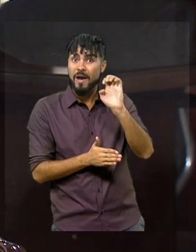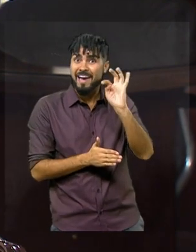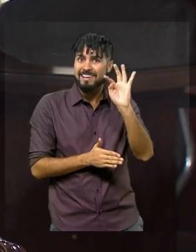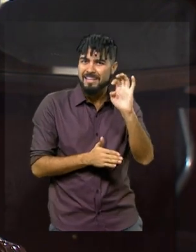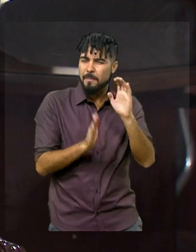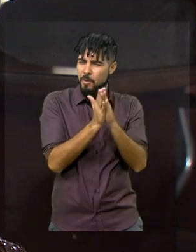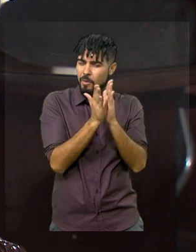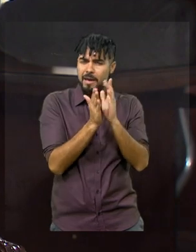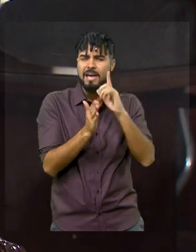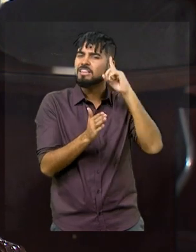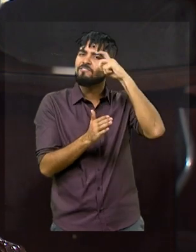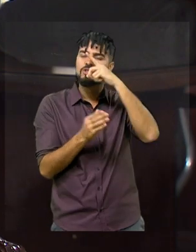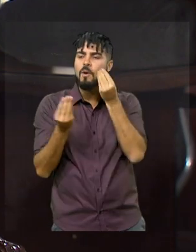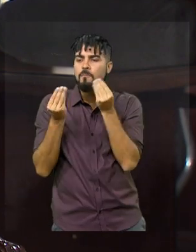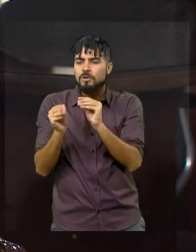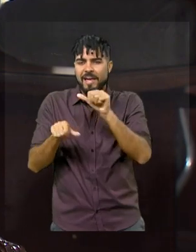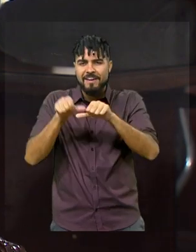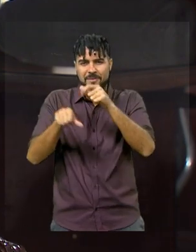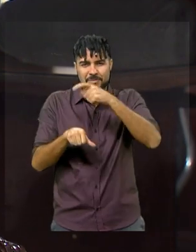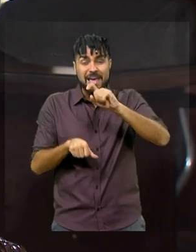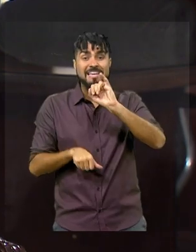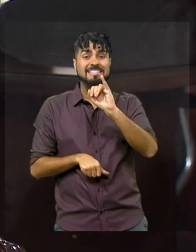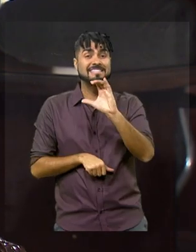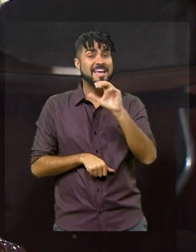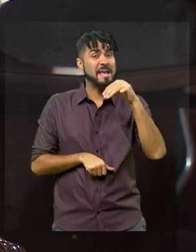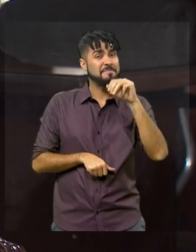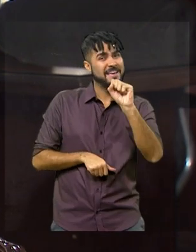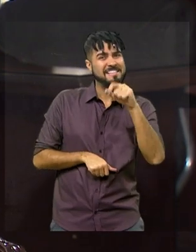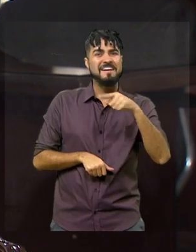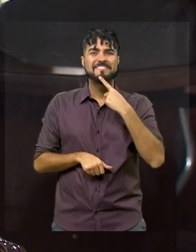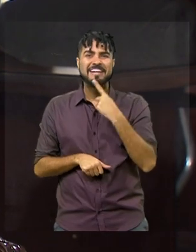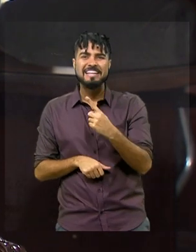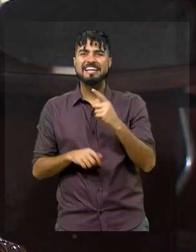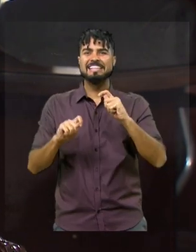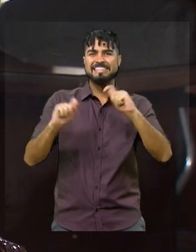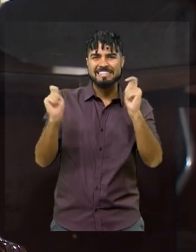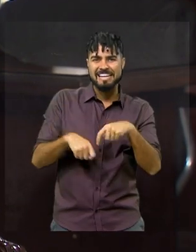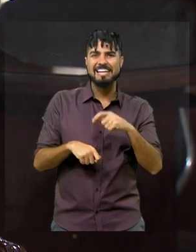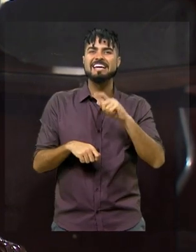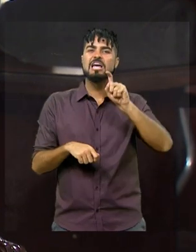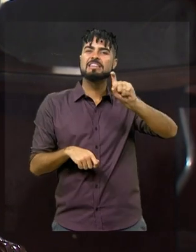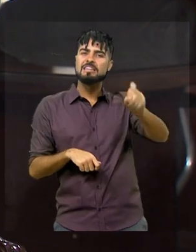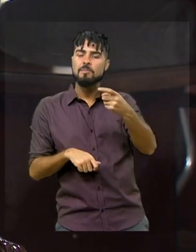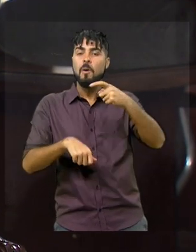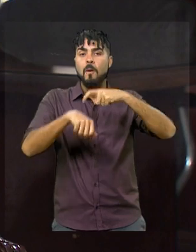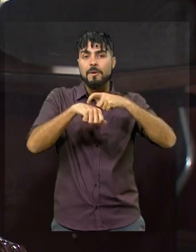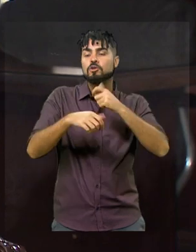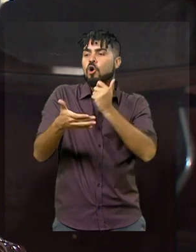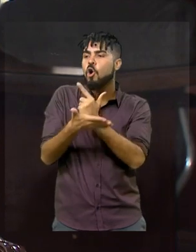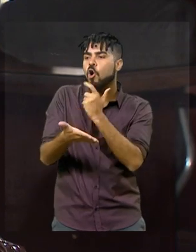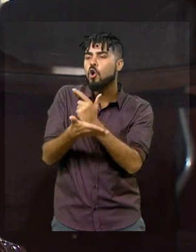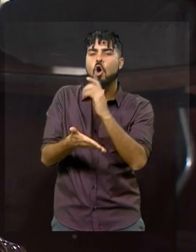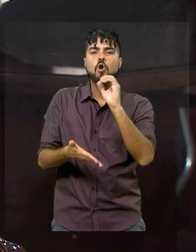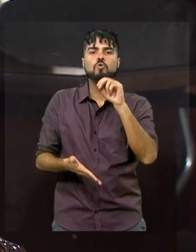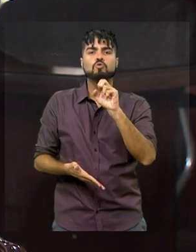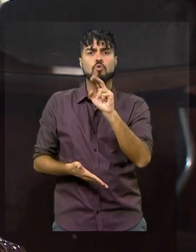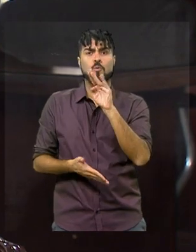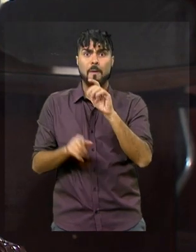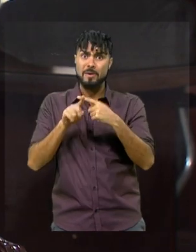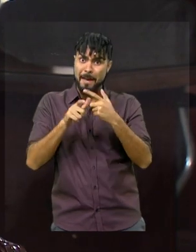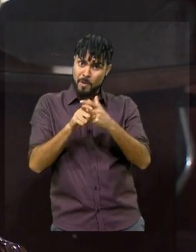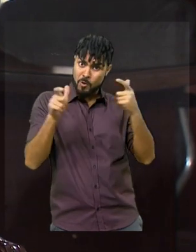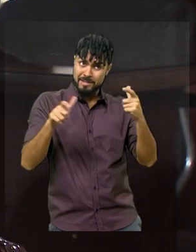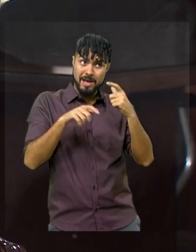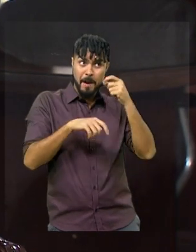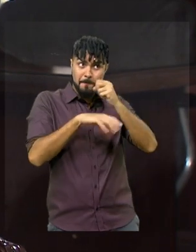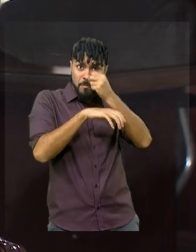incluir ICMS na reforma tributária dizendo que você vai tributar no consumo. A maioria dos municípios